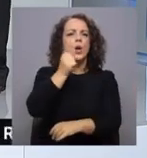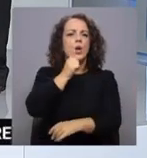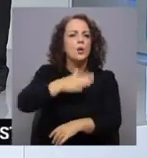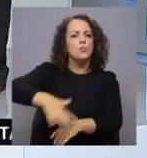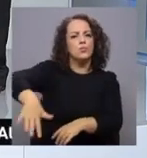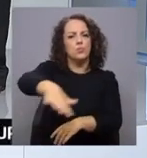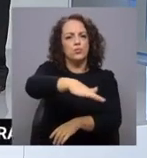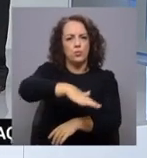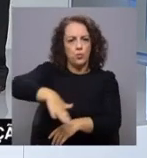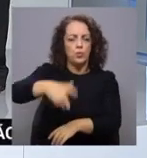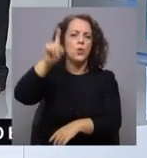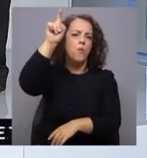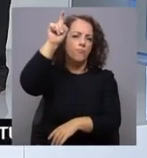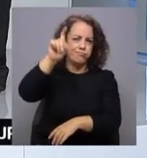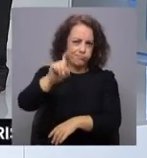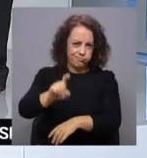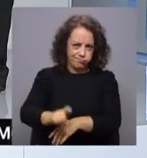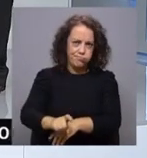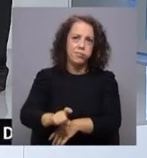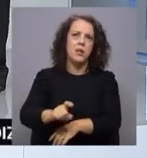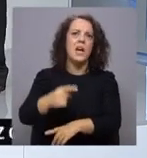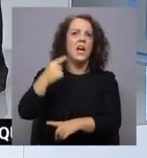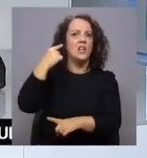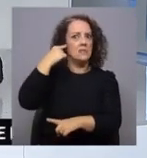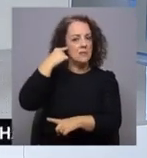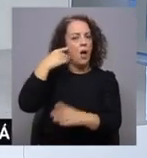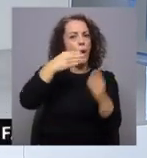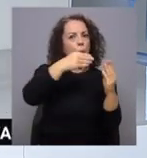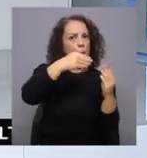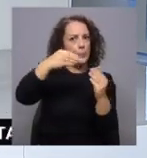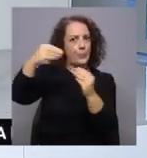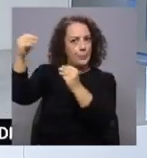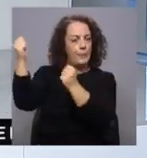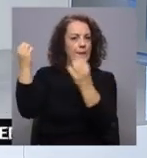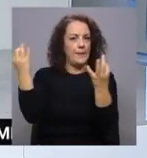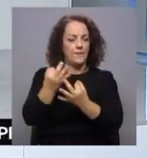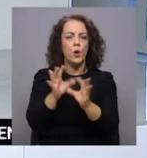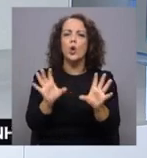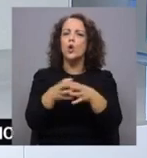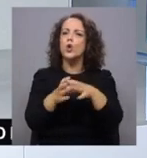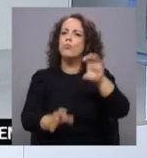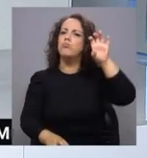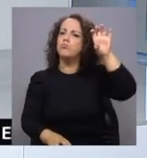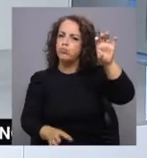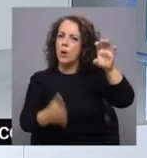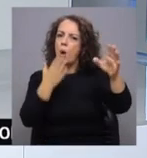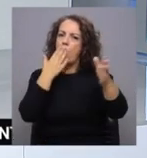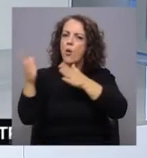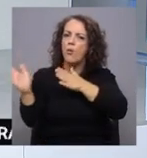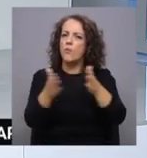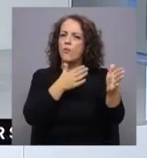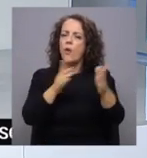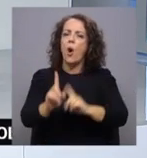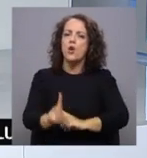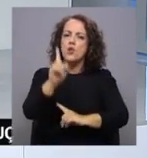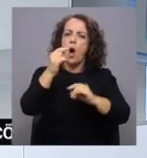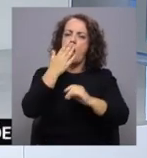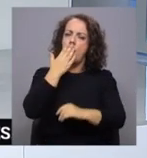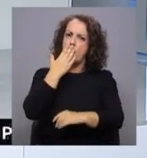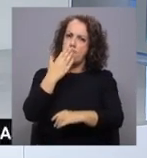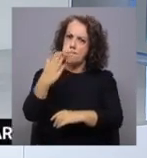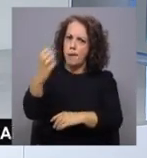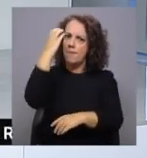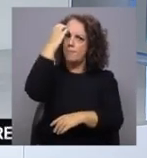vamos ter um dia em que já passou o sistema frontal, portanto no grupo ocidental temos vento de norte, moderada forte,